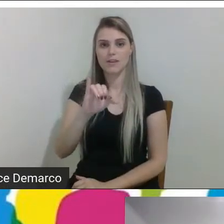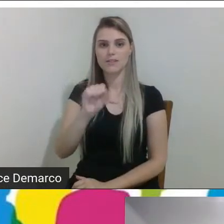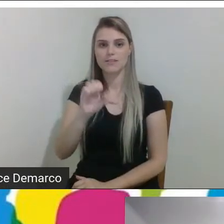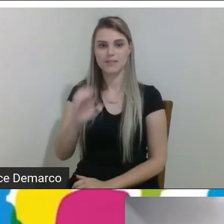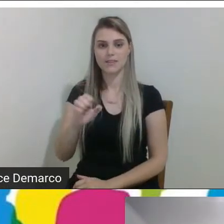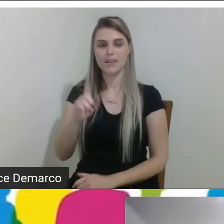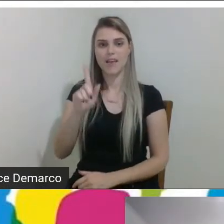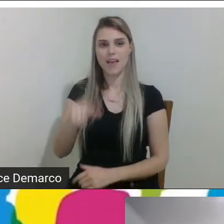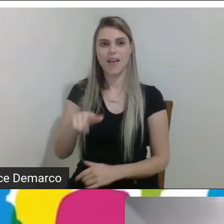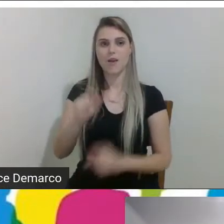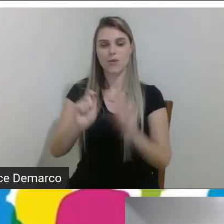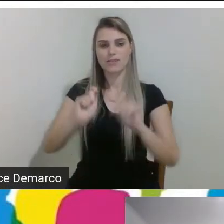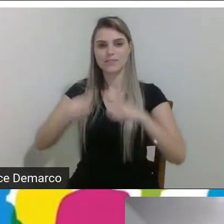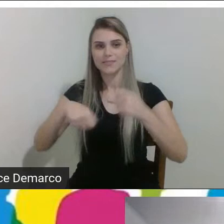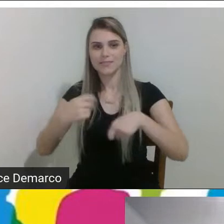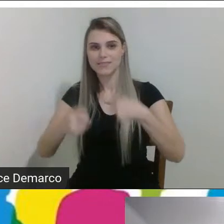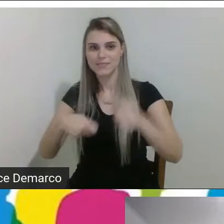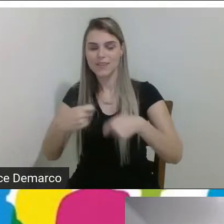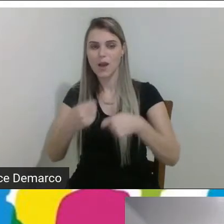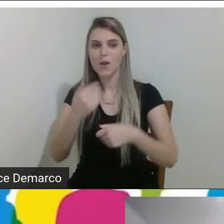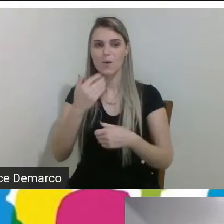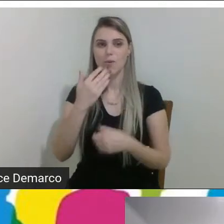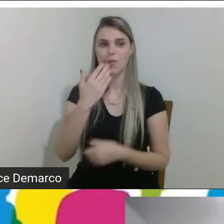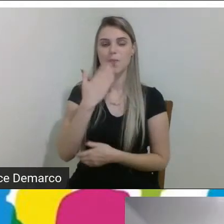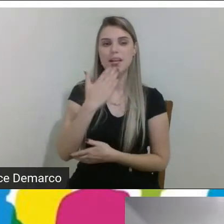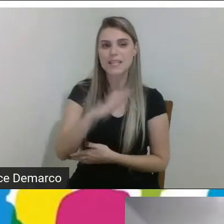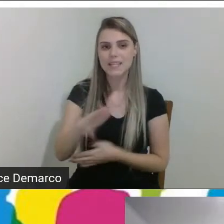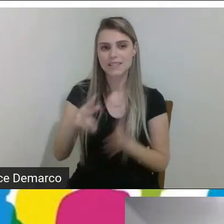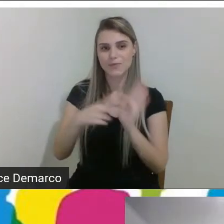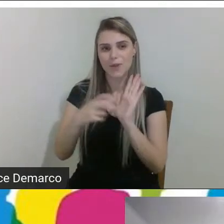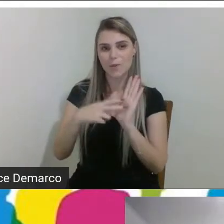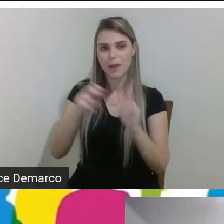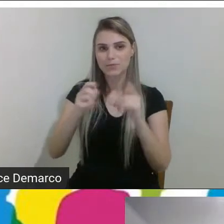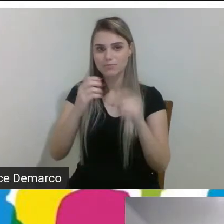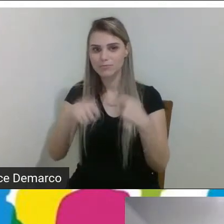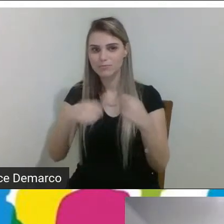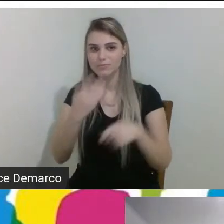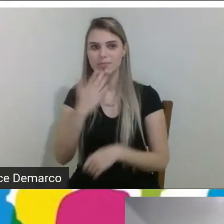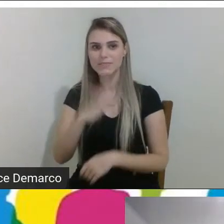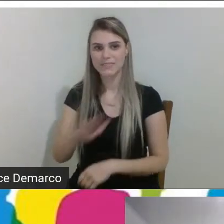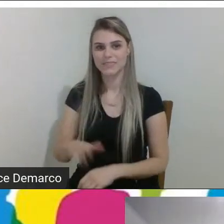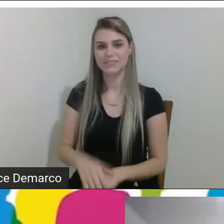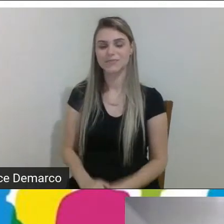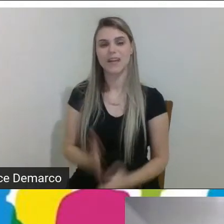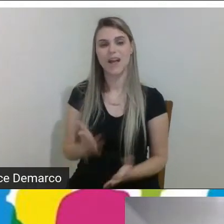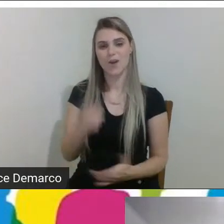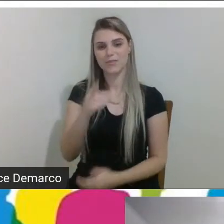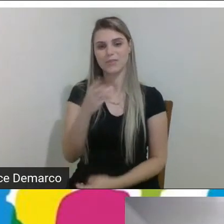crianças então agora é com você Bruno tá bom